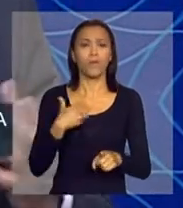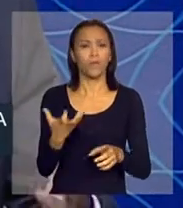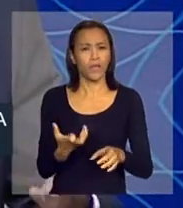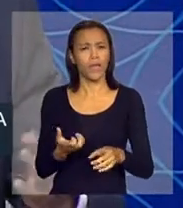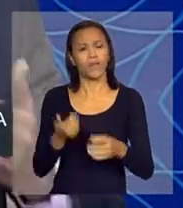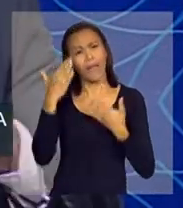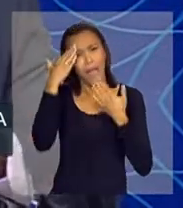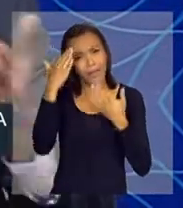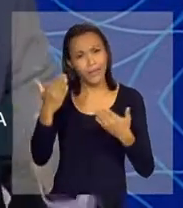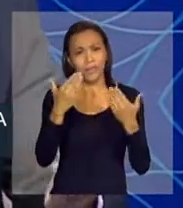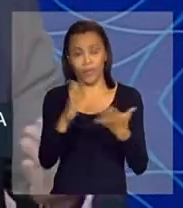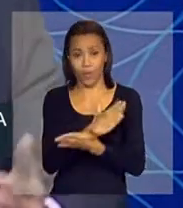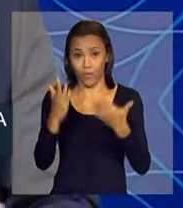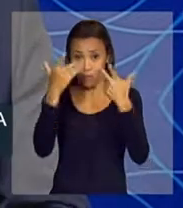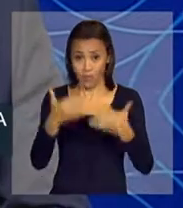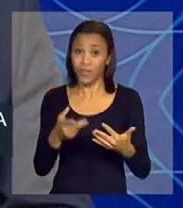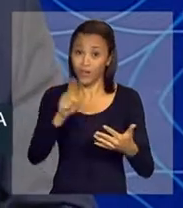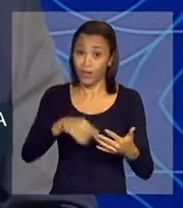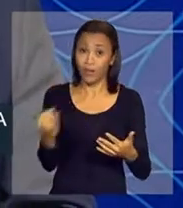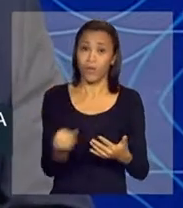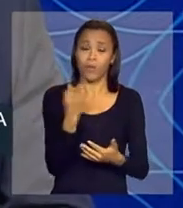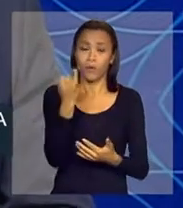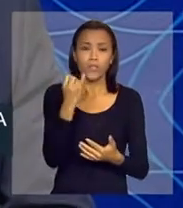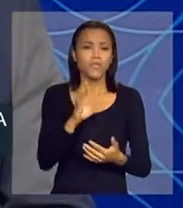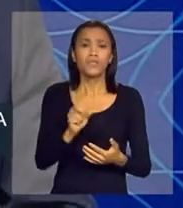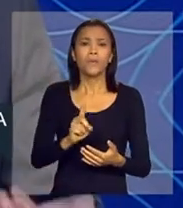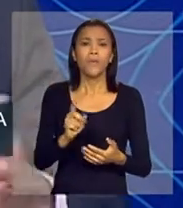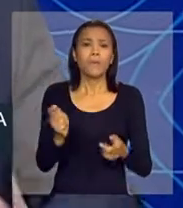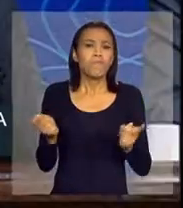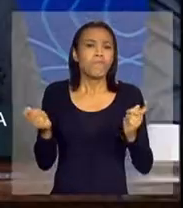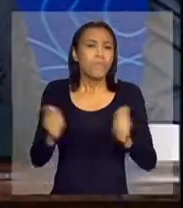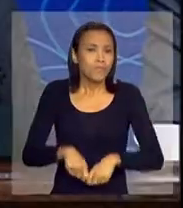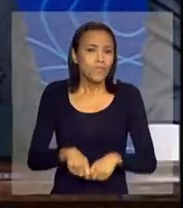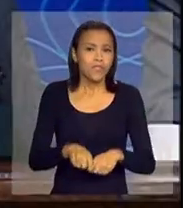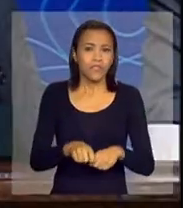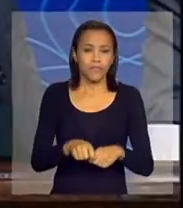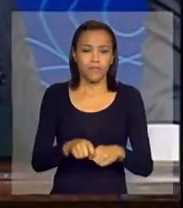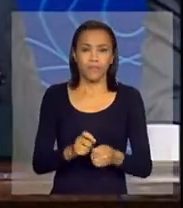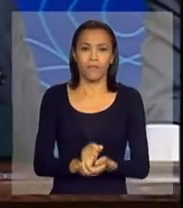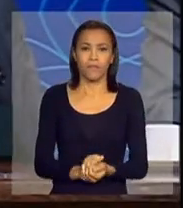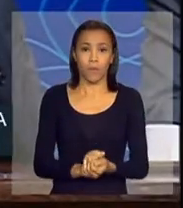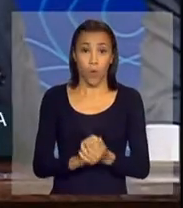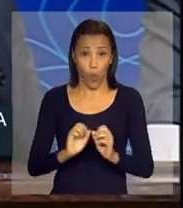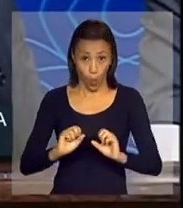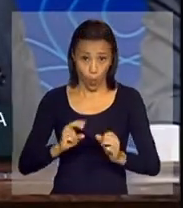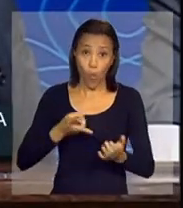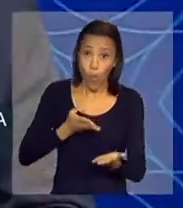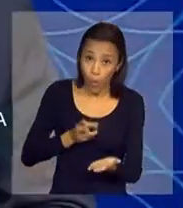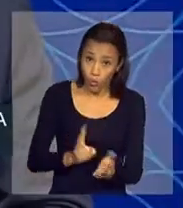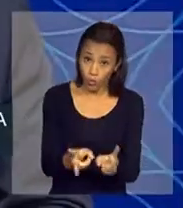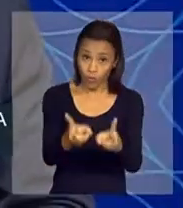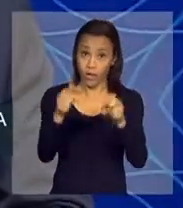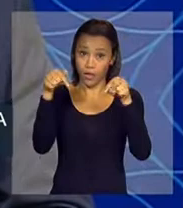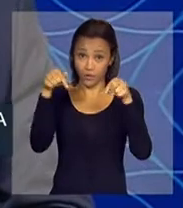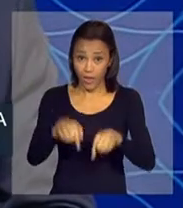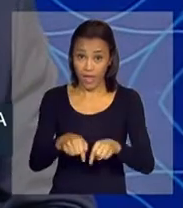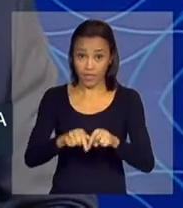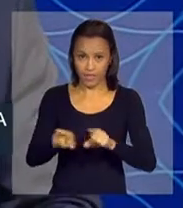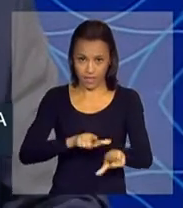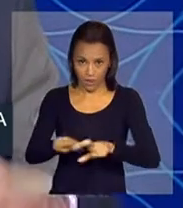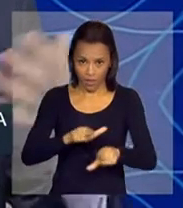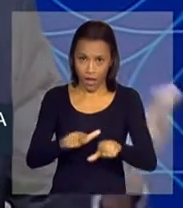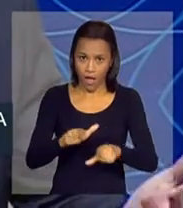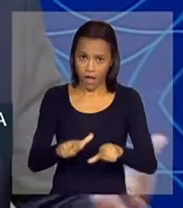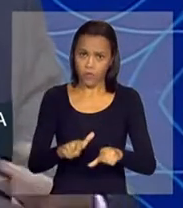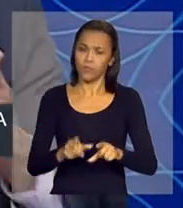fazer alguns agradecimentos e registros que são importantes. Não seria possível ter colocado de pé essa plataforma de trabalho,